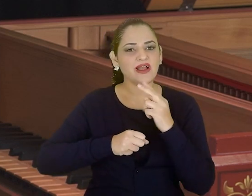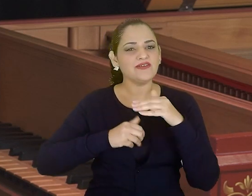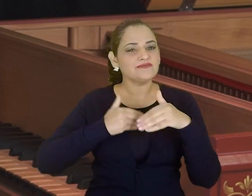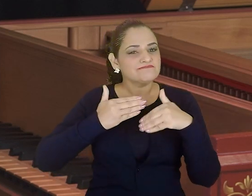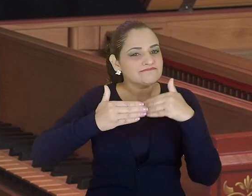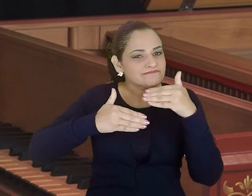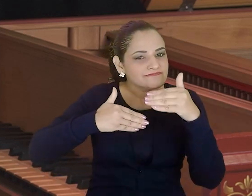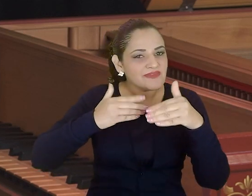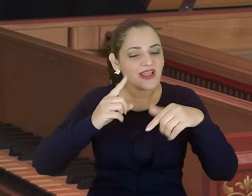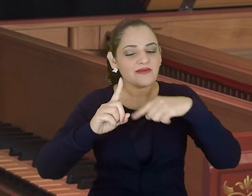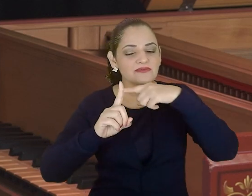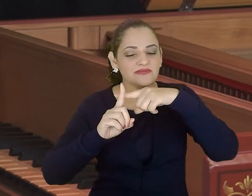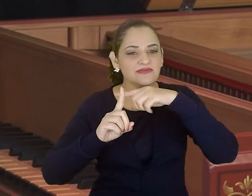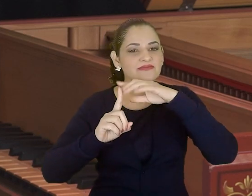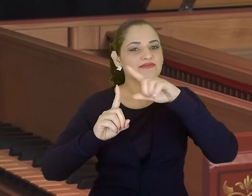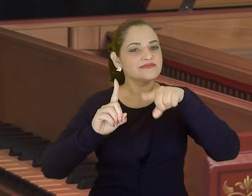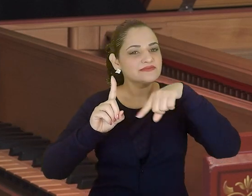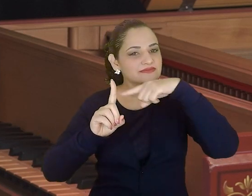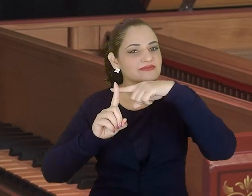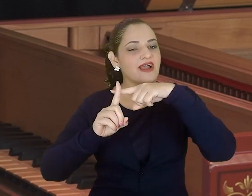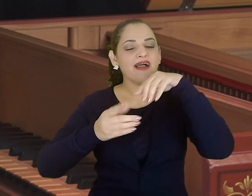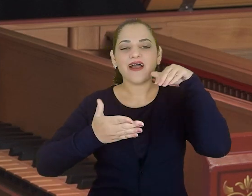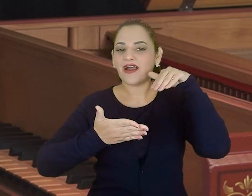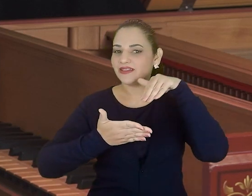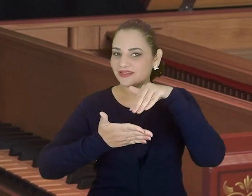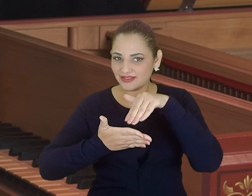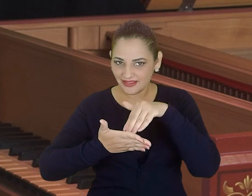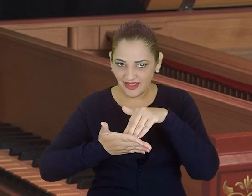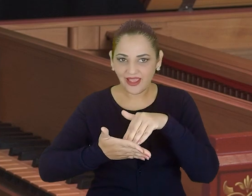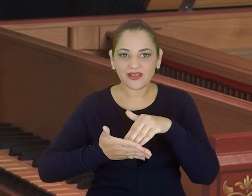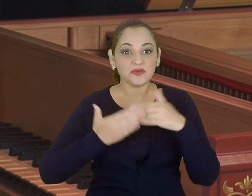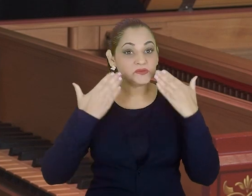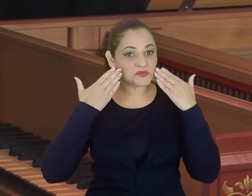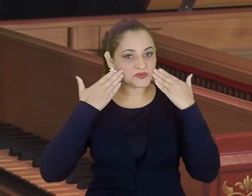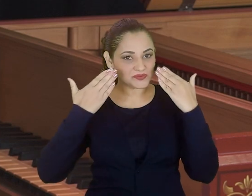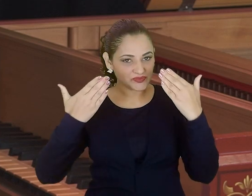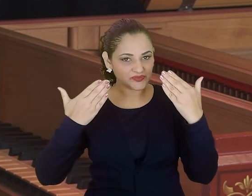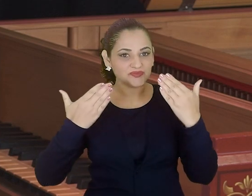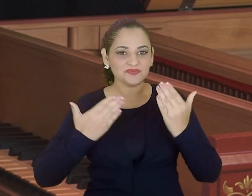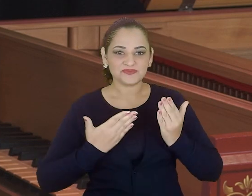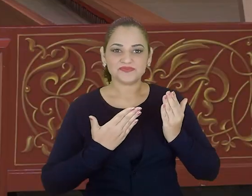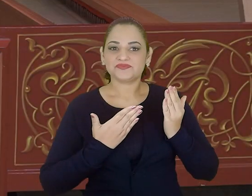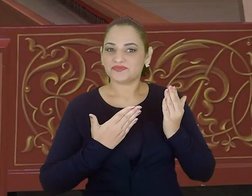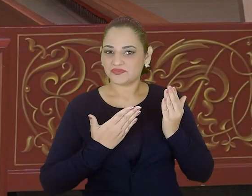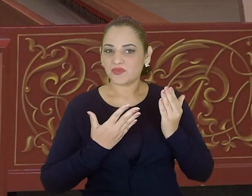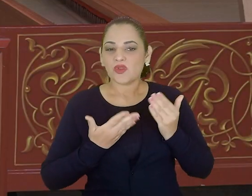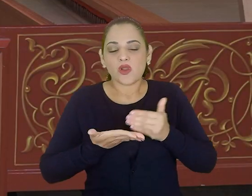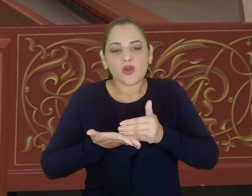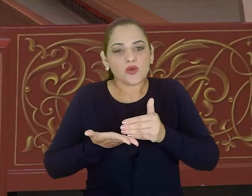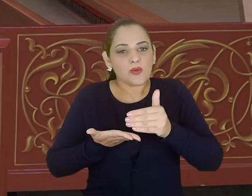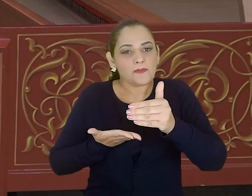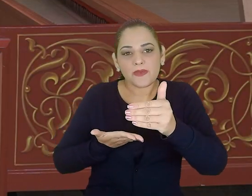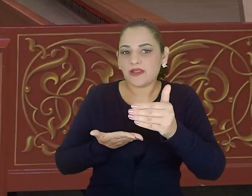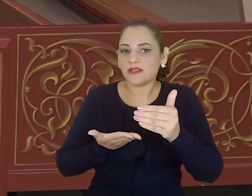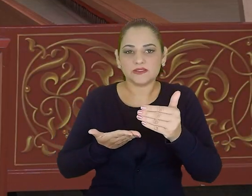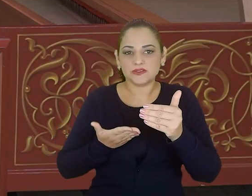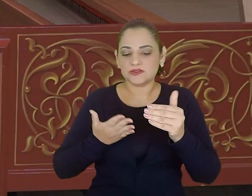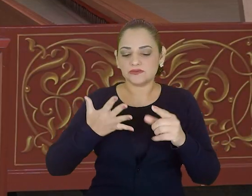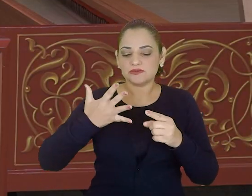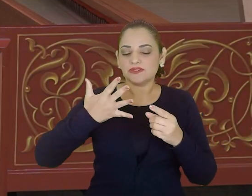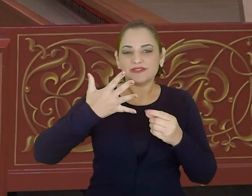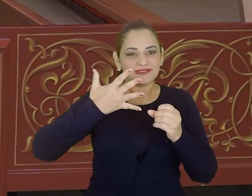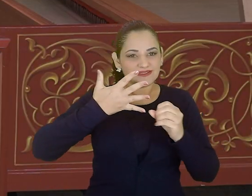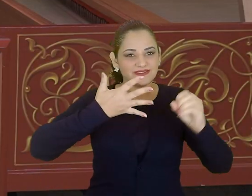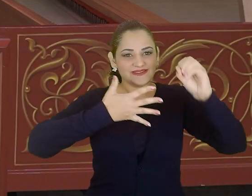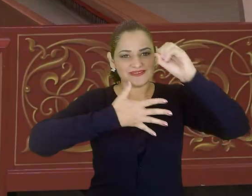vai acrescentando mais acordes, até chegar ao que eu vou mostrar para vocês. Então, começa apenas